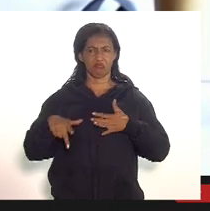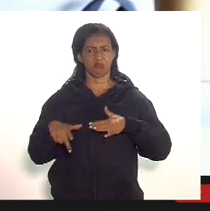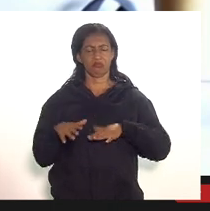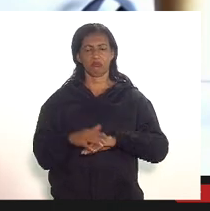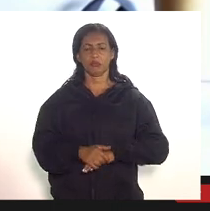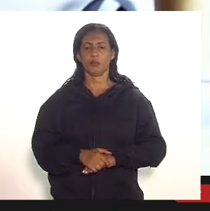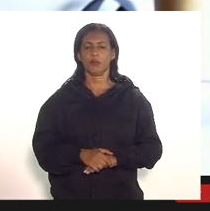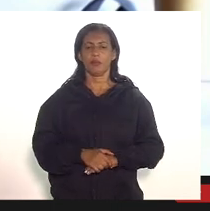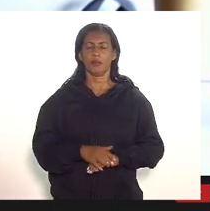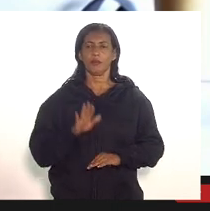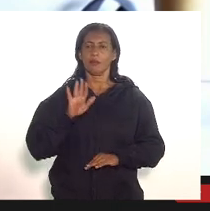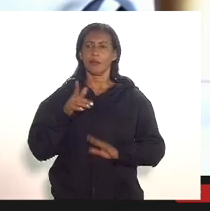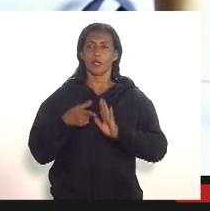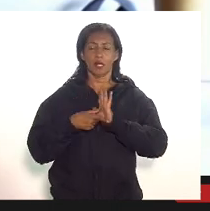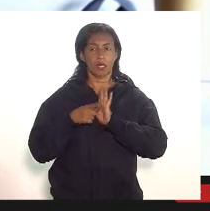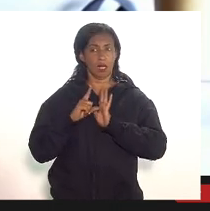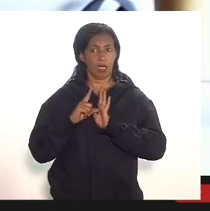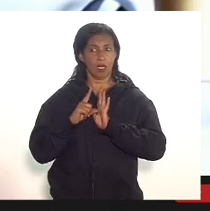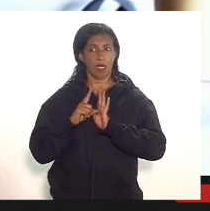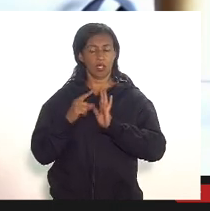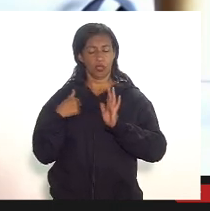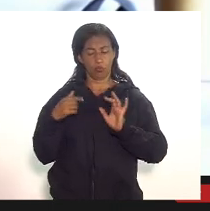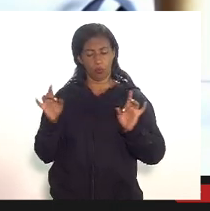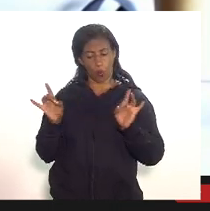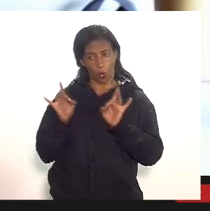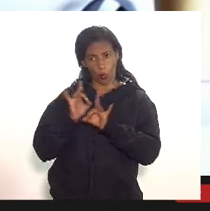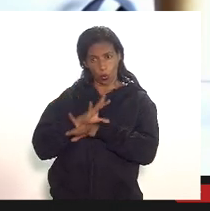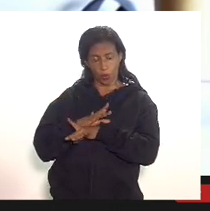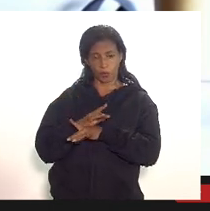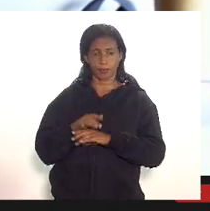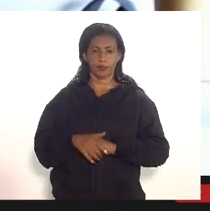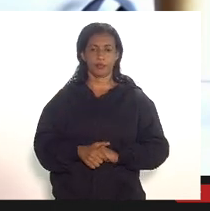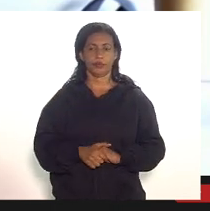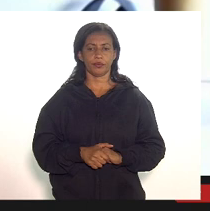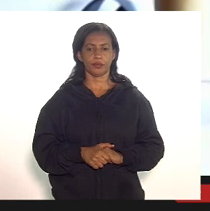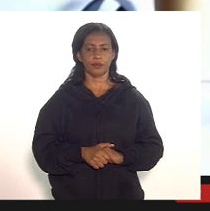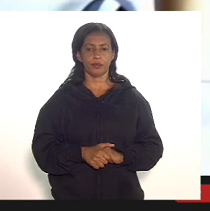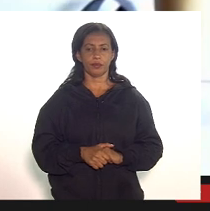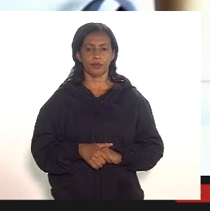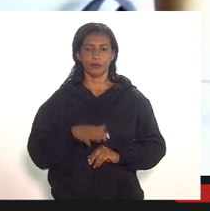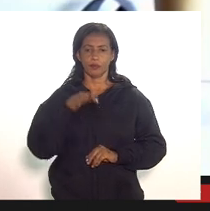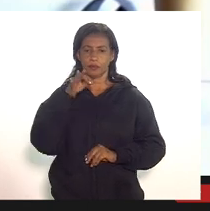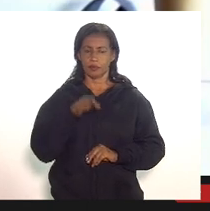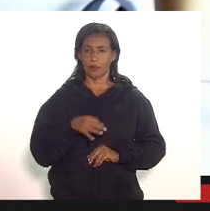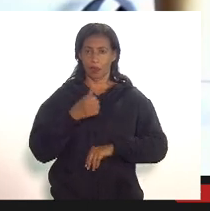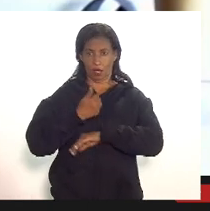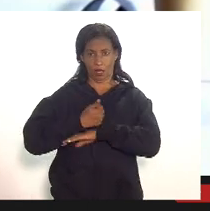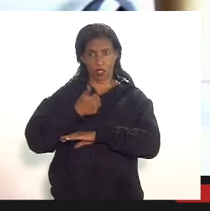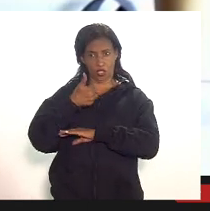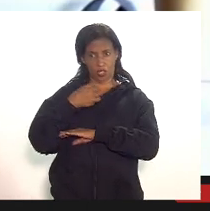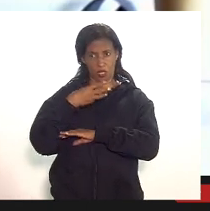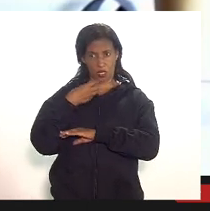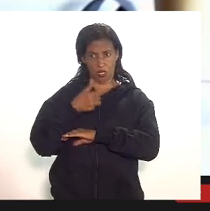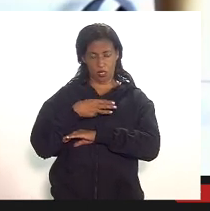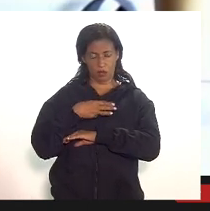de antes de concluir exatamente às 13 horas